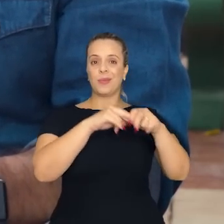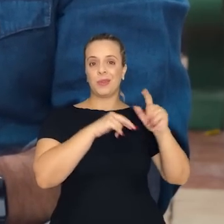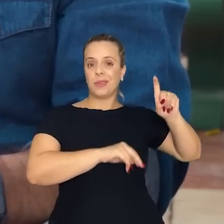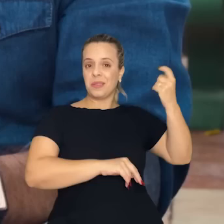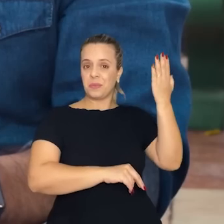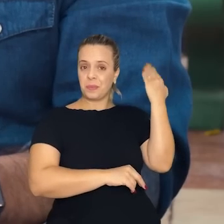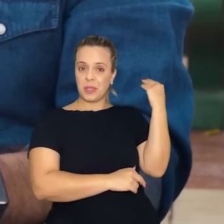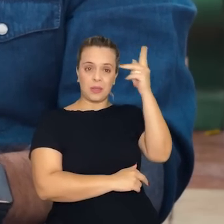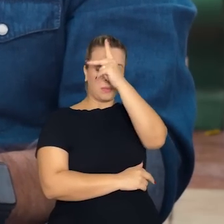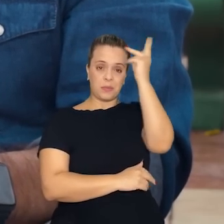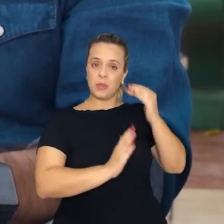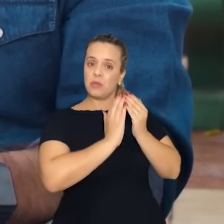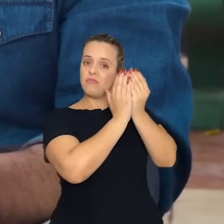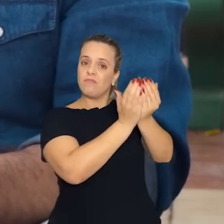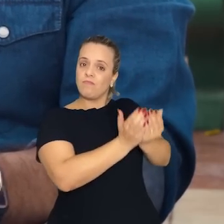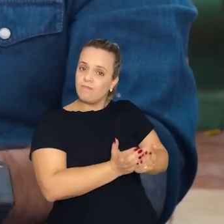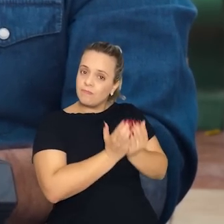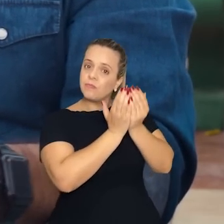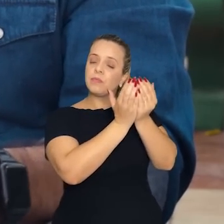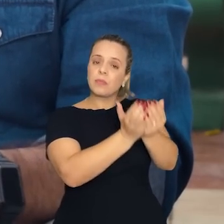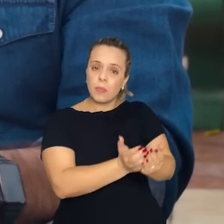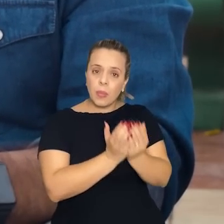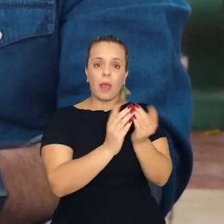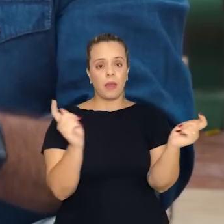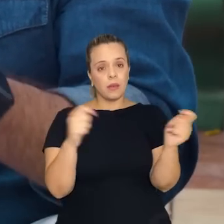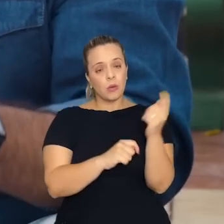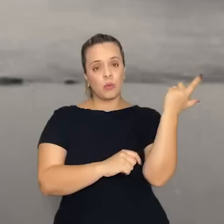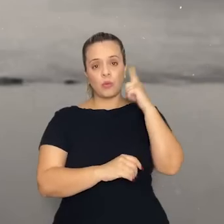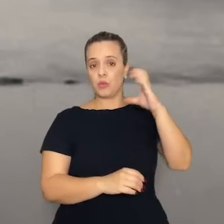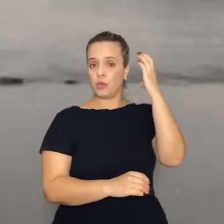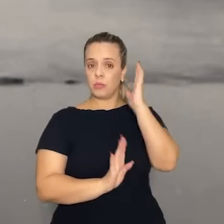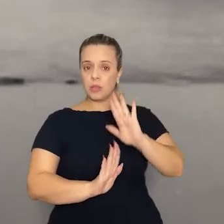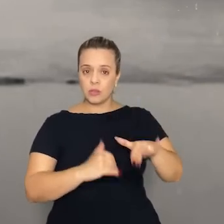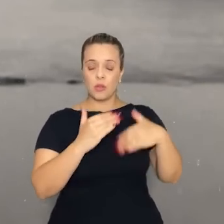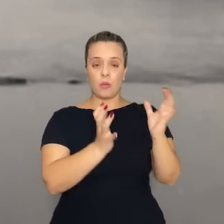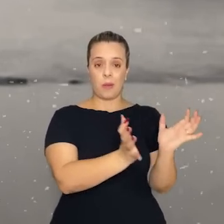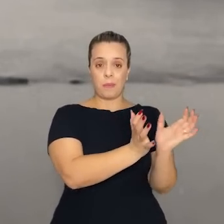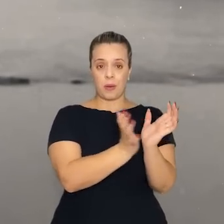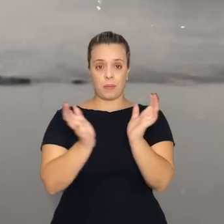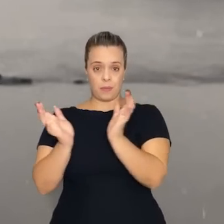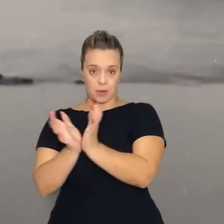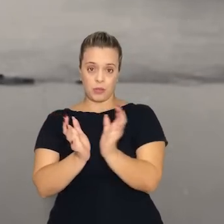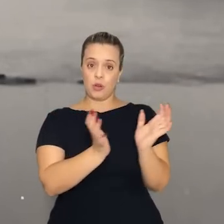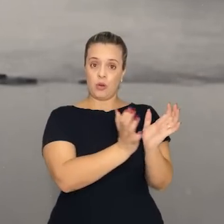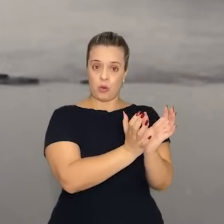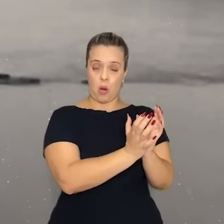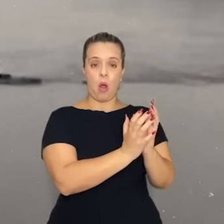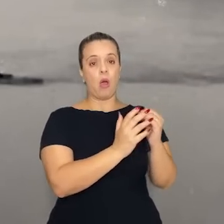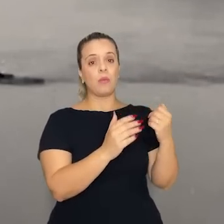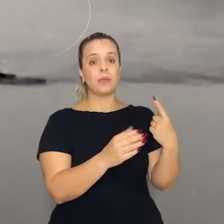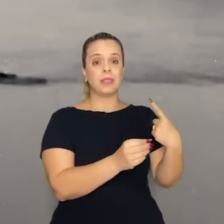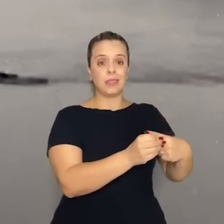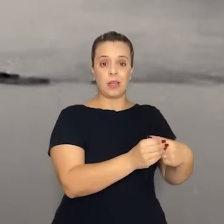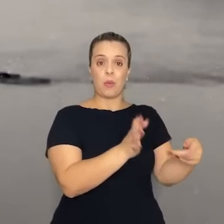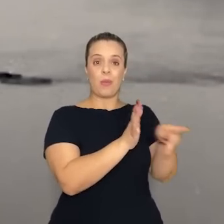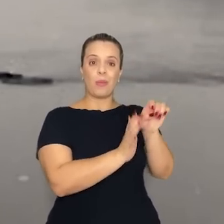Nós tivemos, em uma boa parte do desenvolvimento da cidade, dois núcleos urbanos. O núcleo urbano do porto